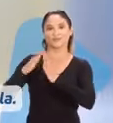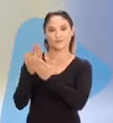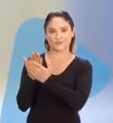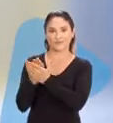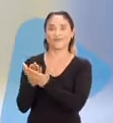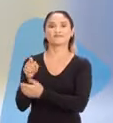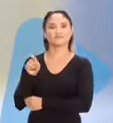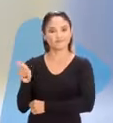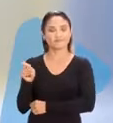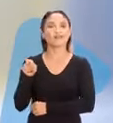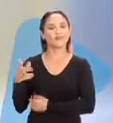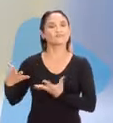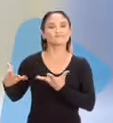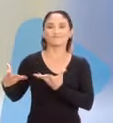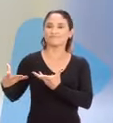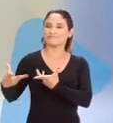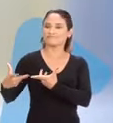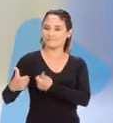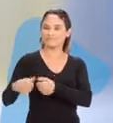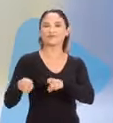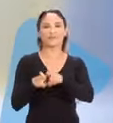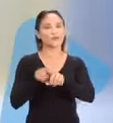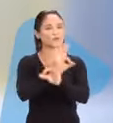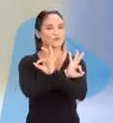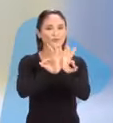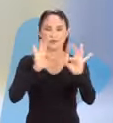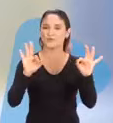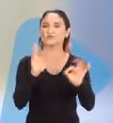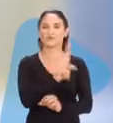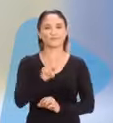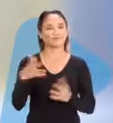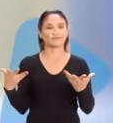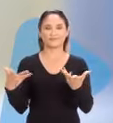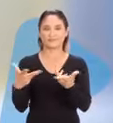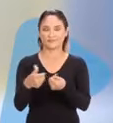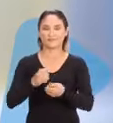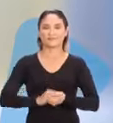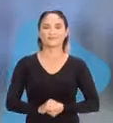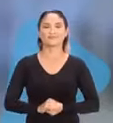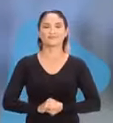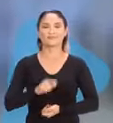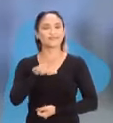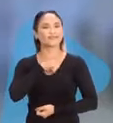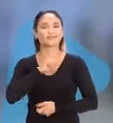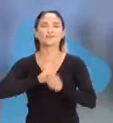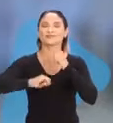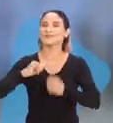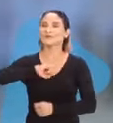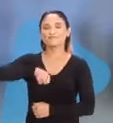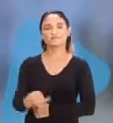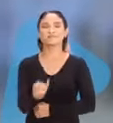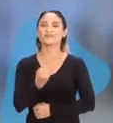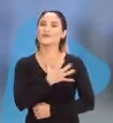escola, porque é uma escola de qualidade. Os professores também são de ótima qualidade. Você ter